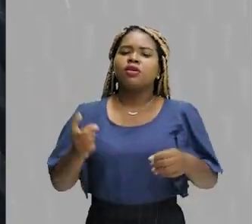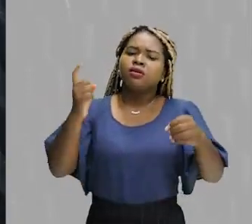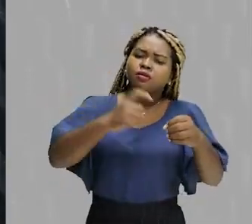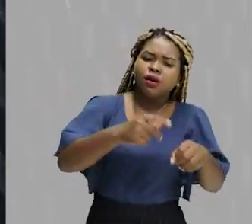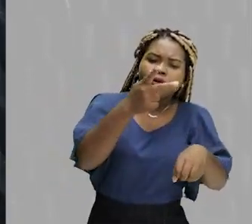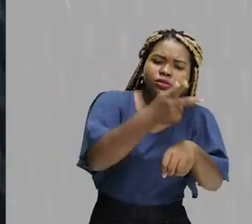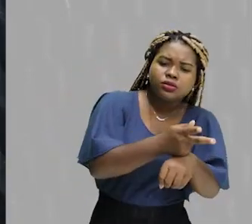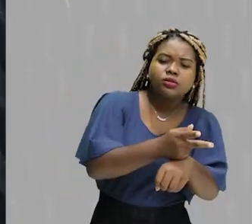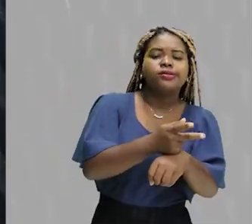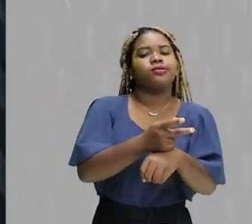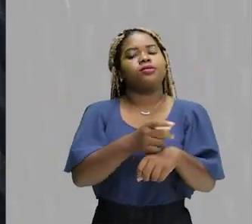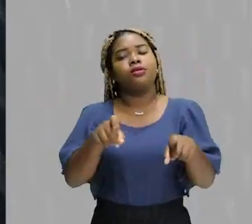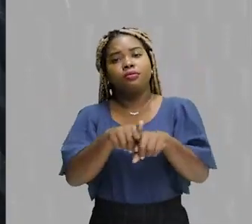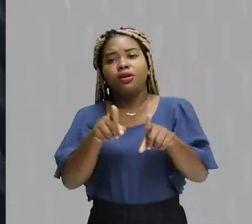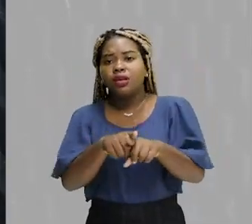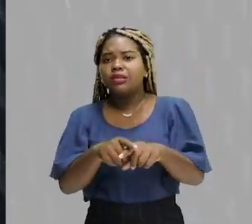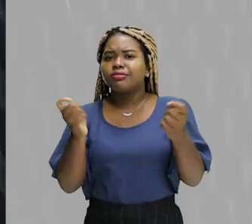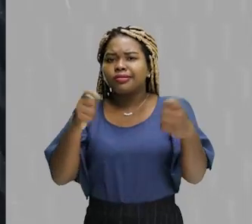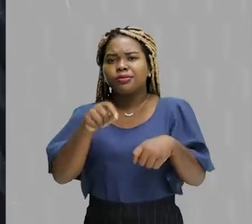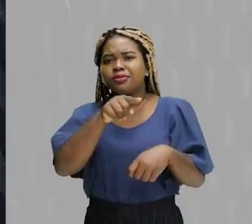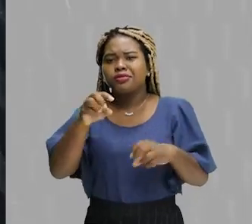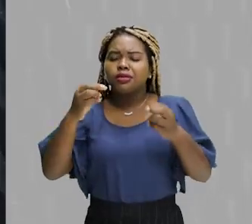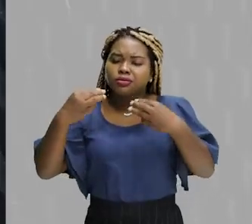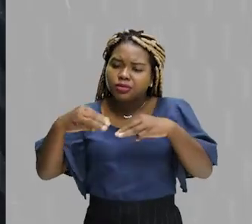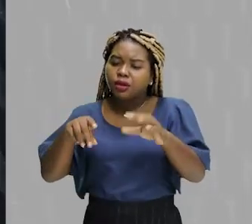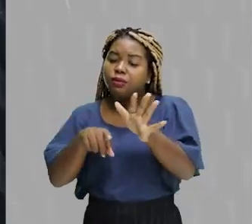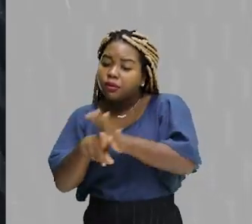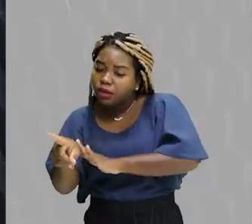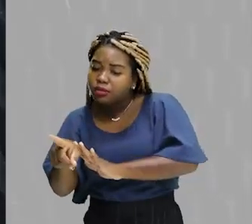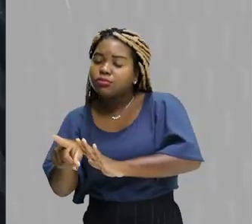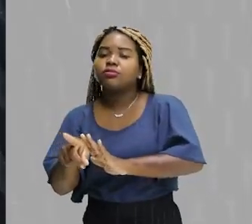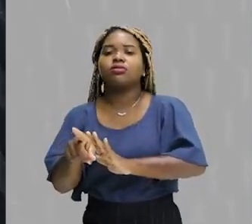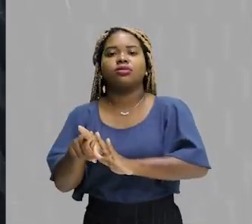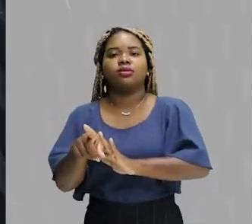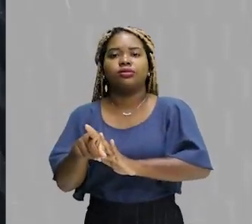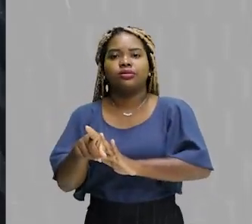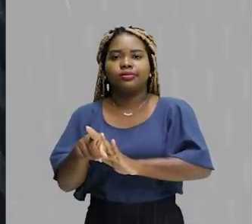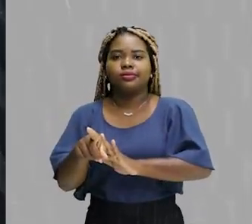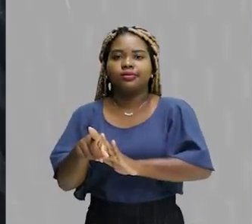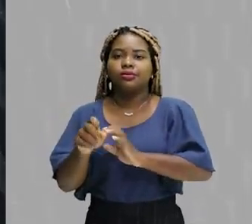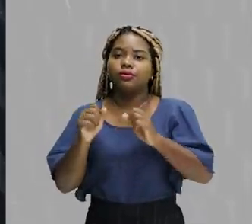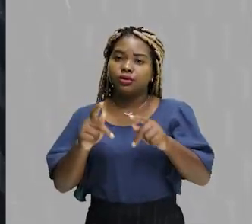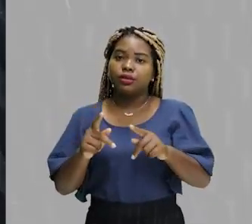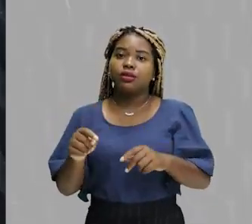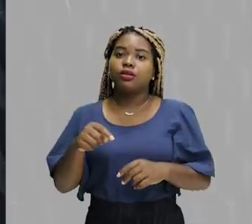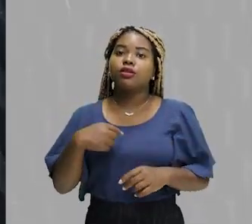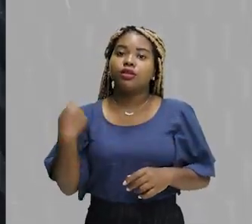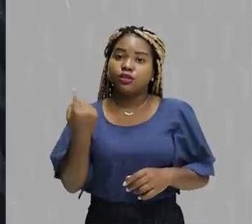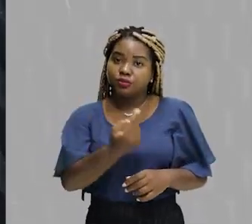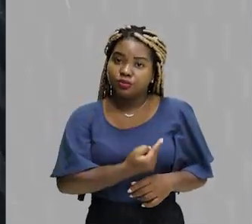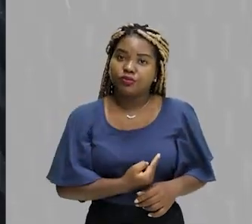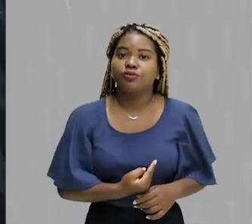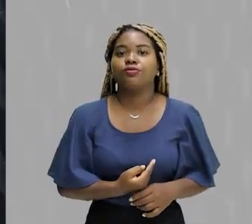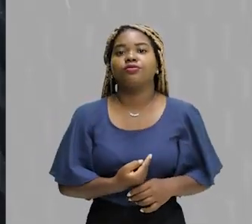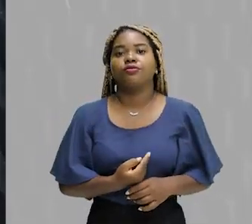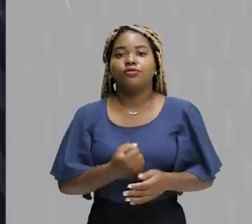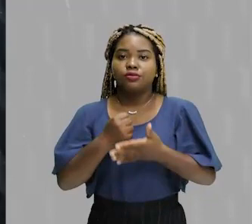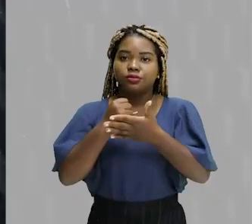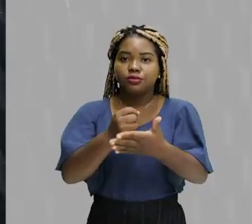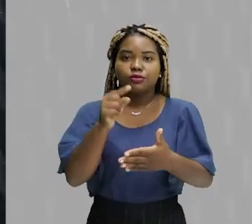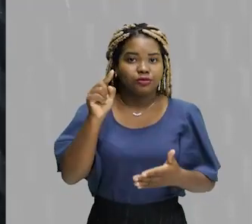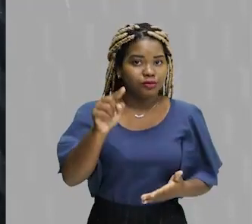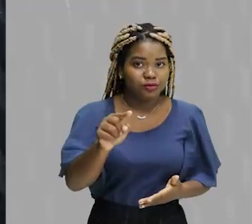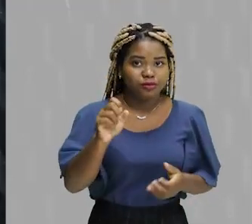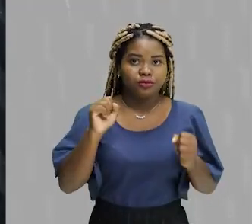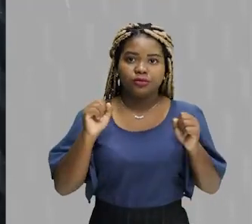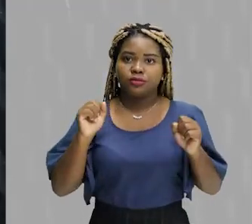mande mensagem, pergunte, mande ali a sua impressão. Nós estamos aqui para ajudar, para melhorar e sempre que possível trazer